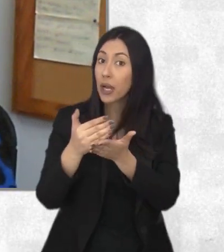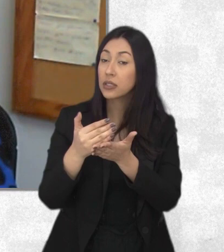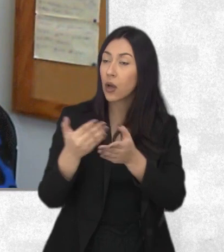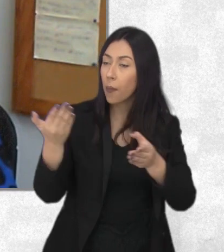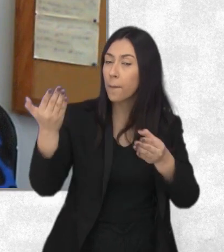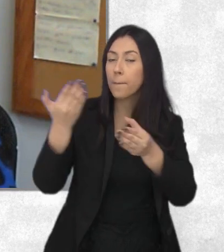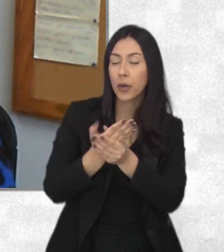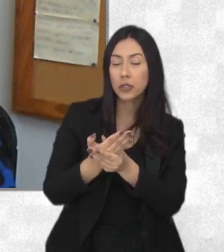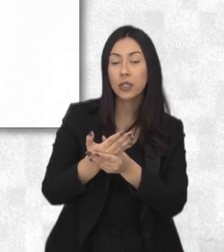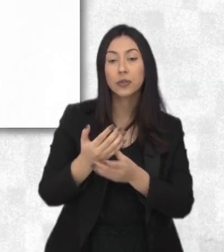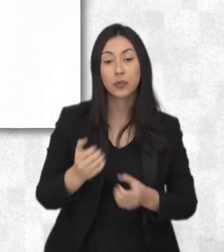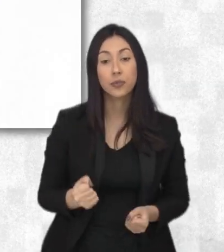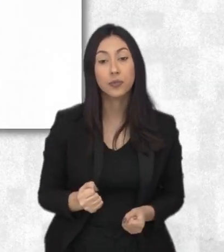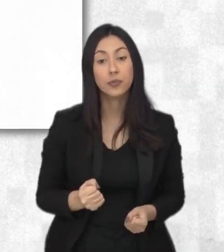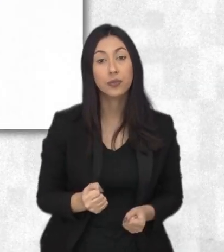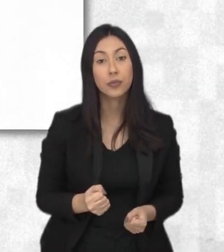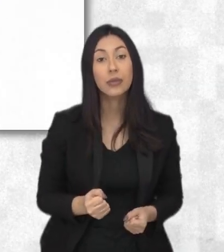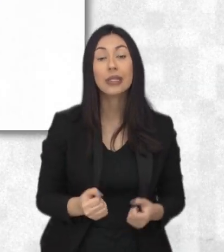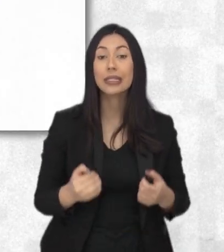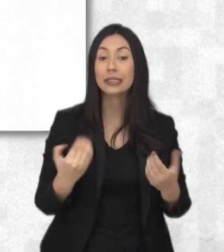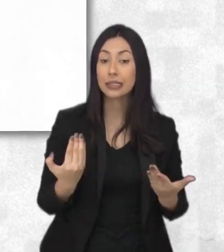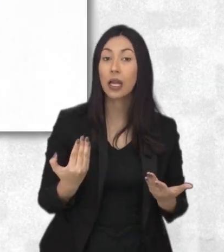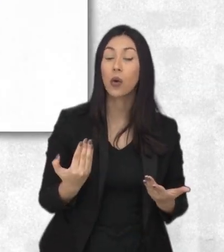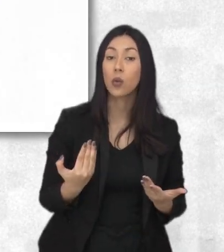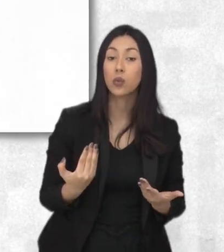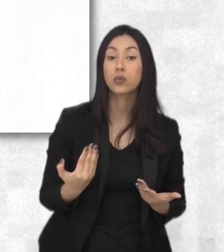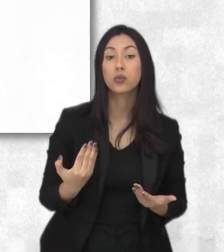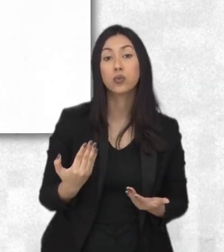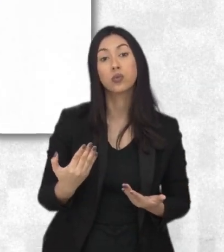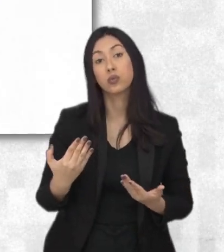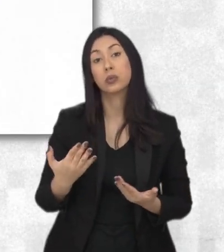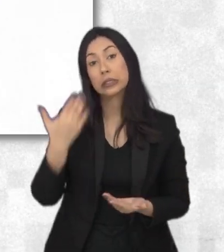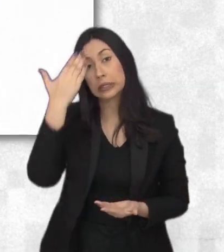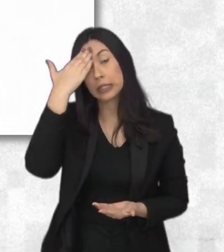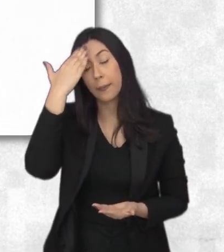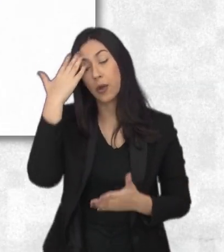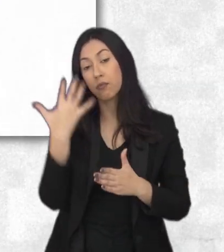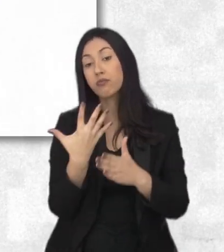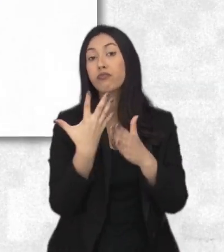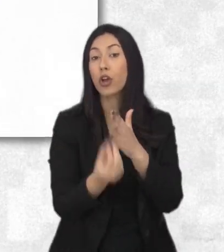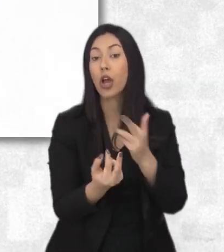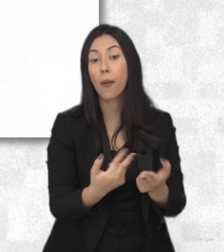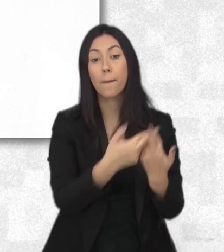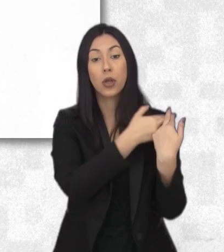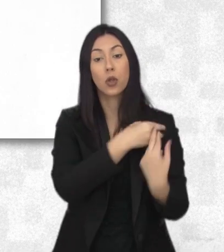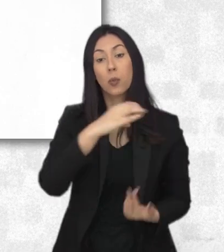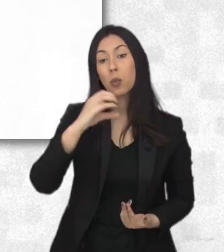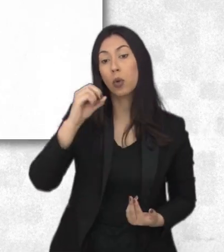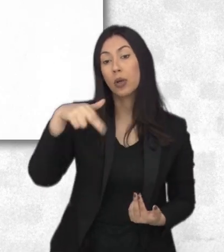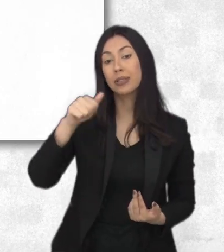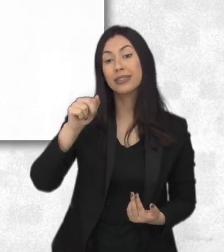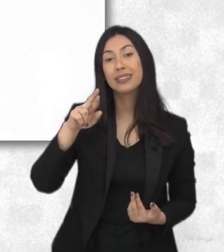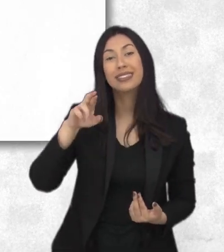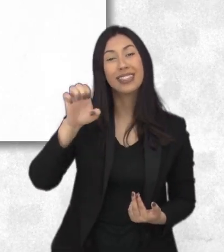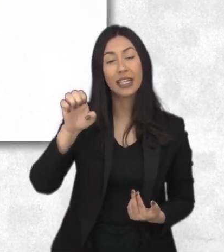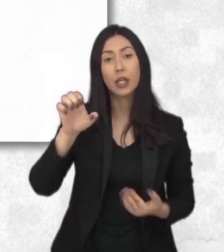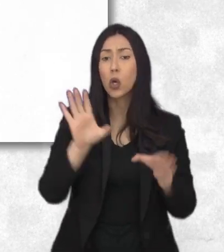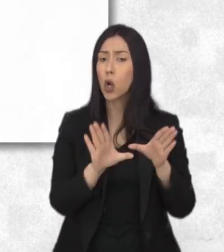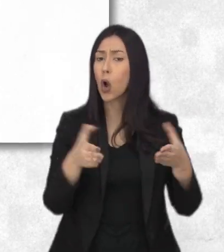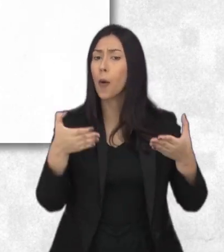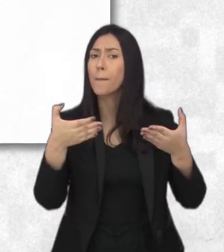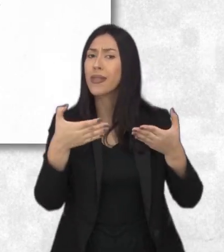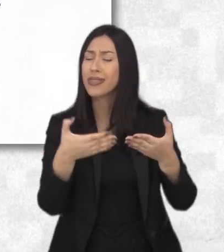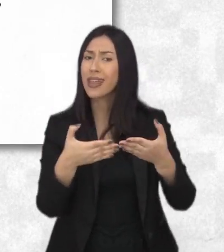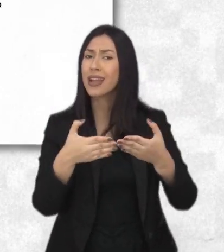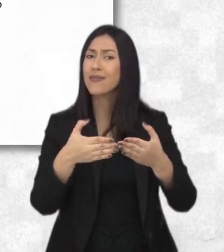solicitante de refúgio. O reconhecimento da condição de refugiado é feito pelo Conari o Comitê Nacional